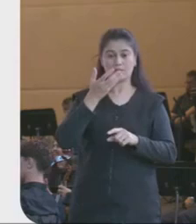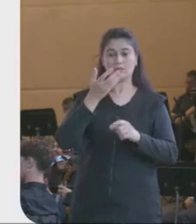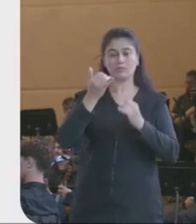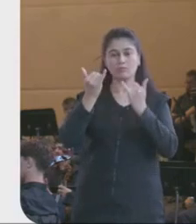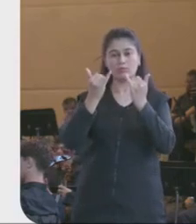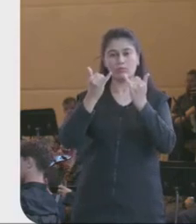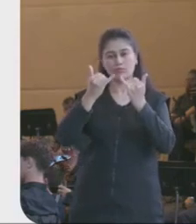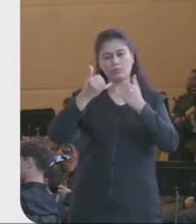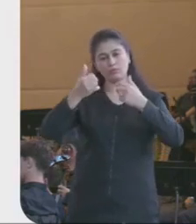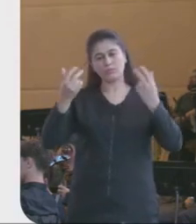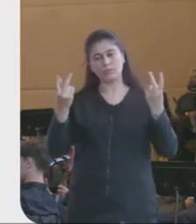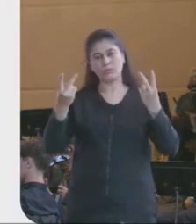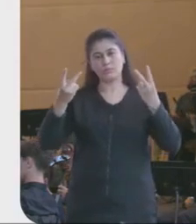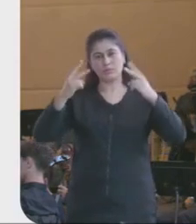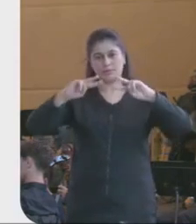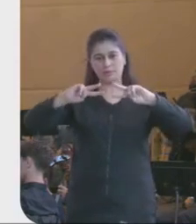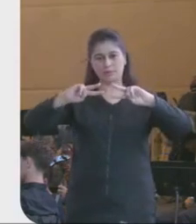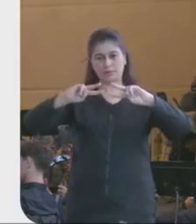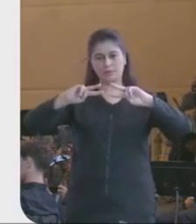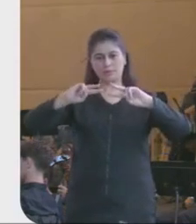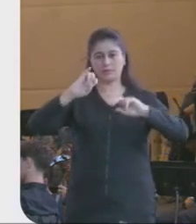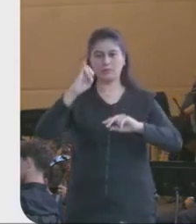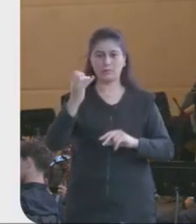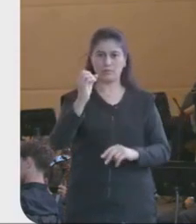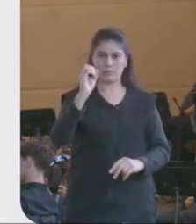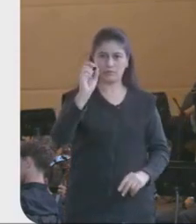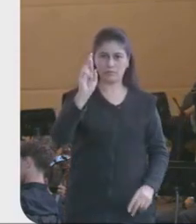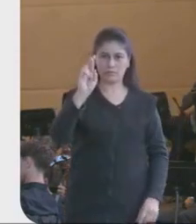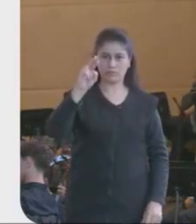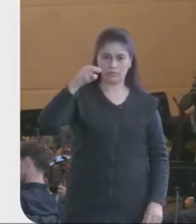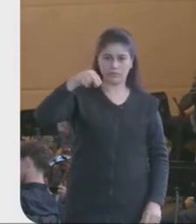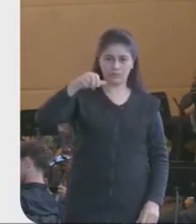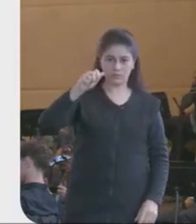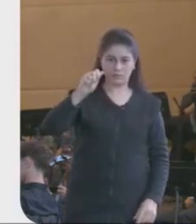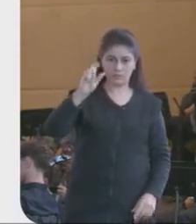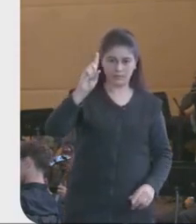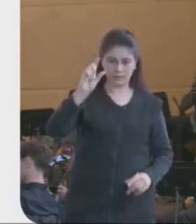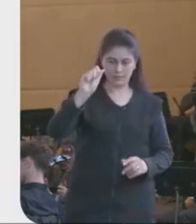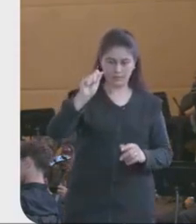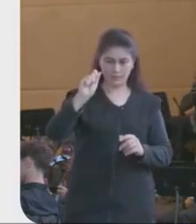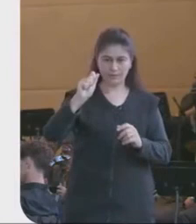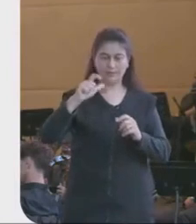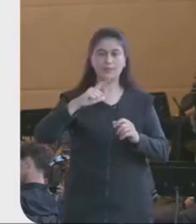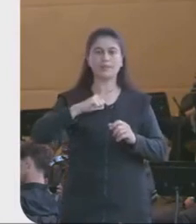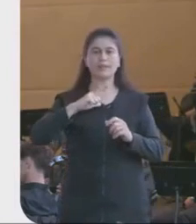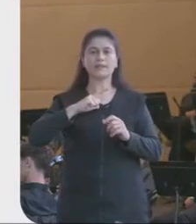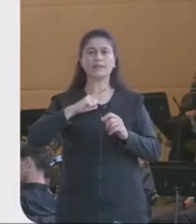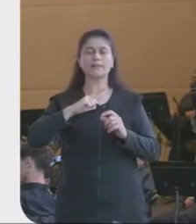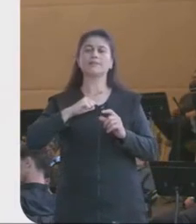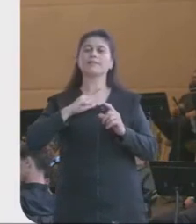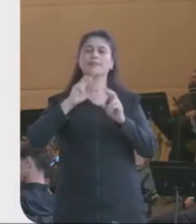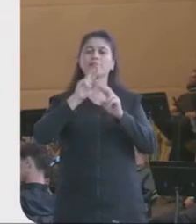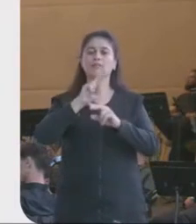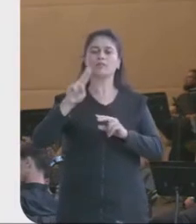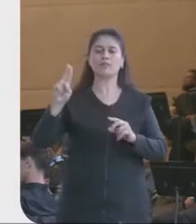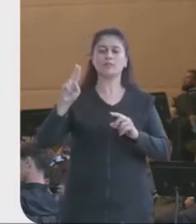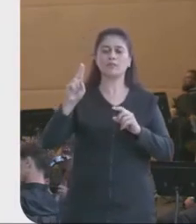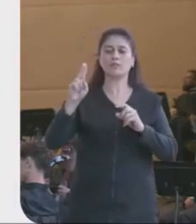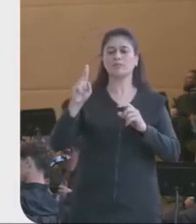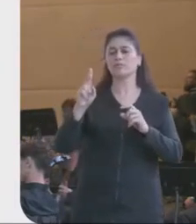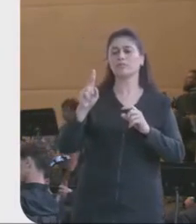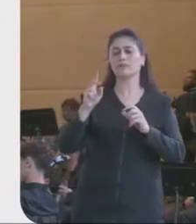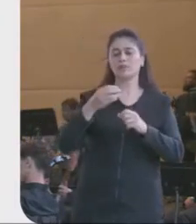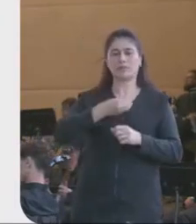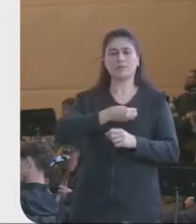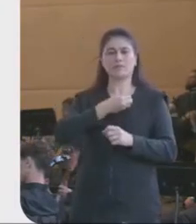Temas relevantes preparados para este cenário de apostasia sexual nesta era pós-moderna. Para